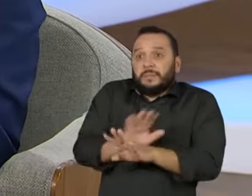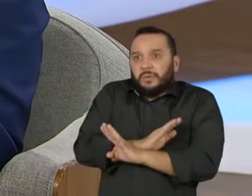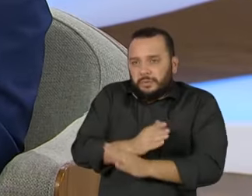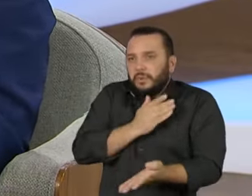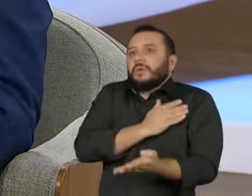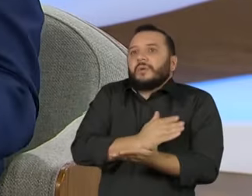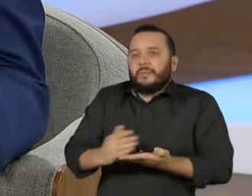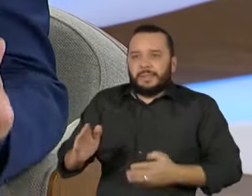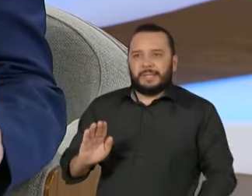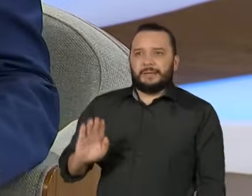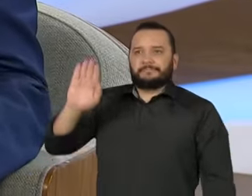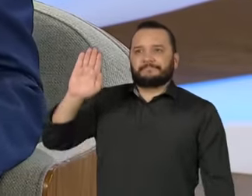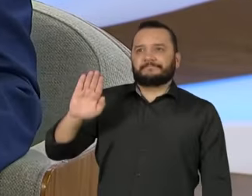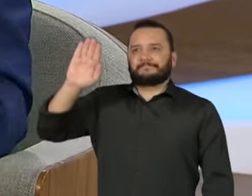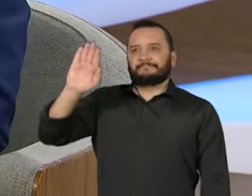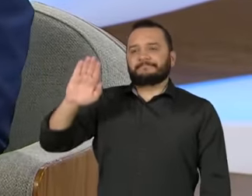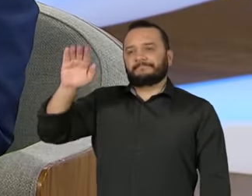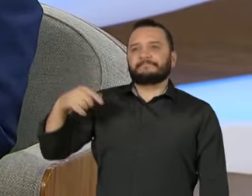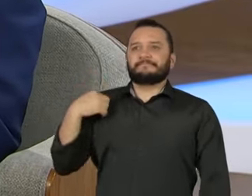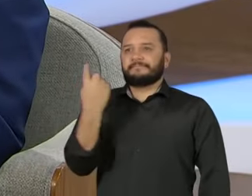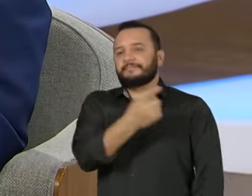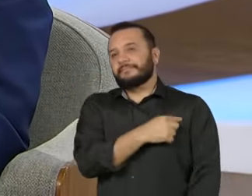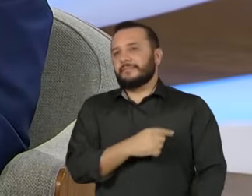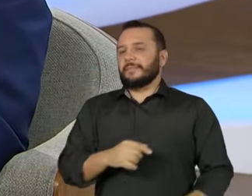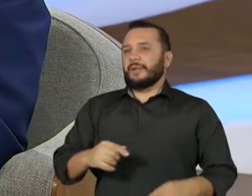eleitoral e esse jogo vai ser jogado.